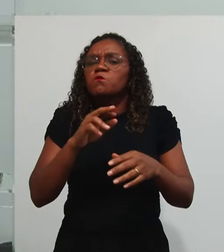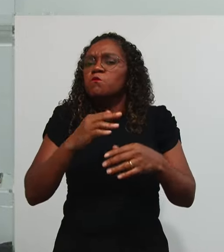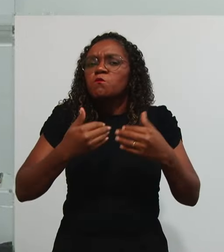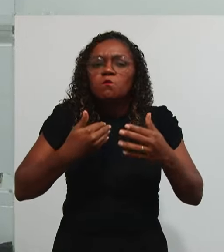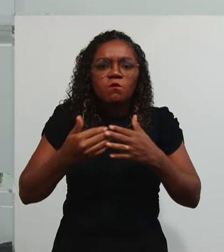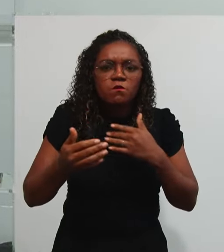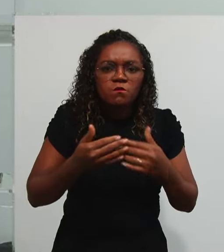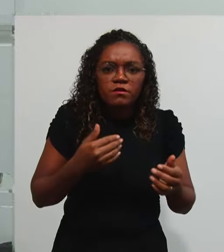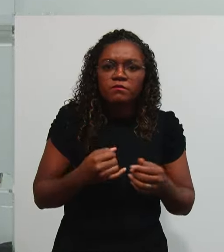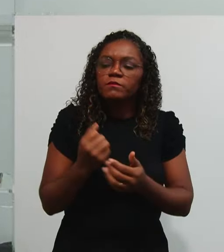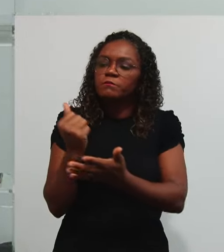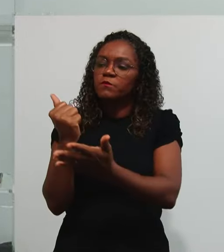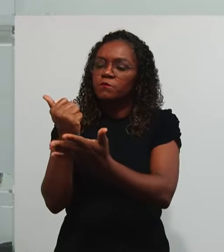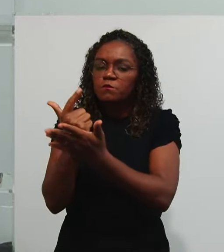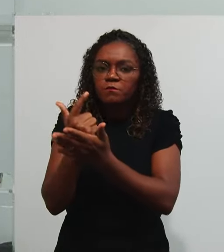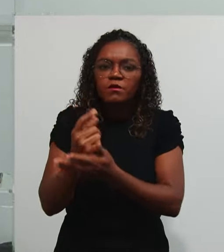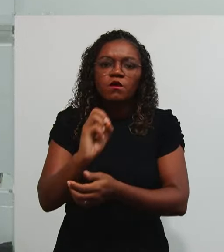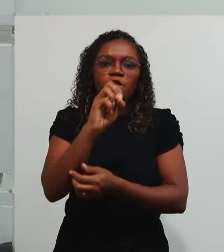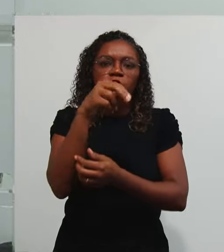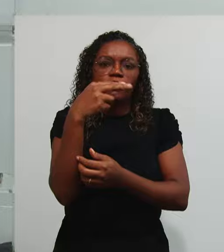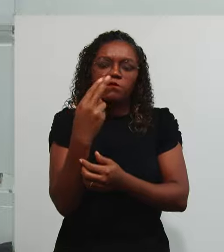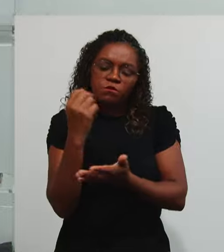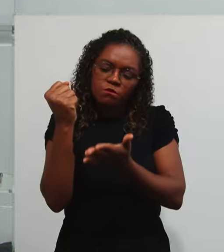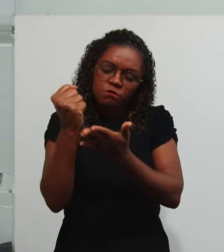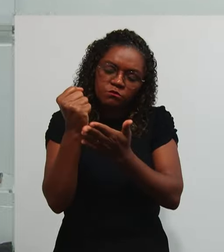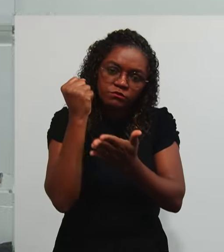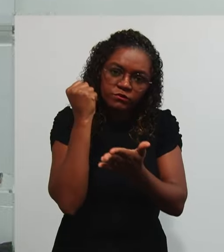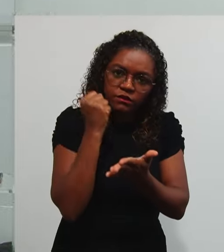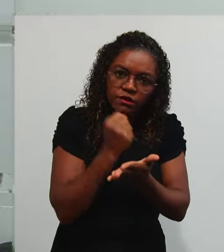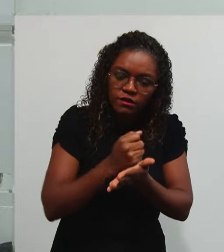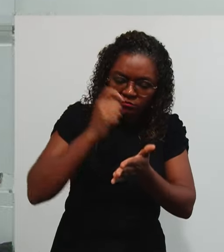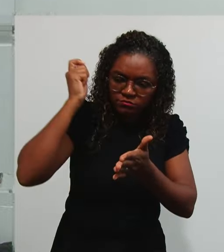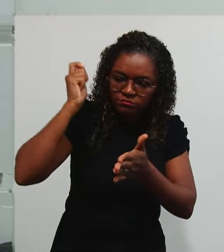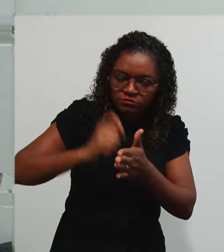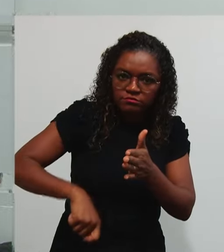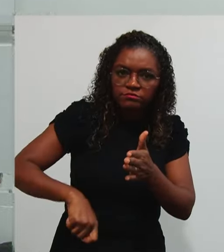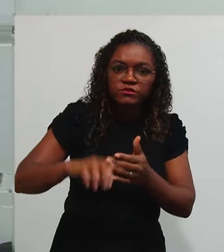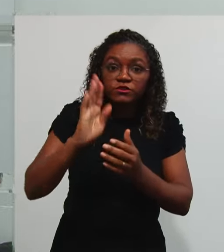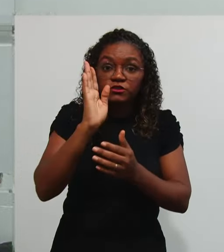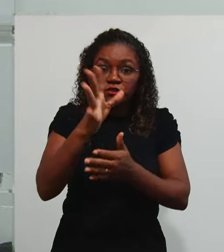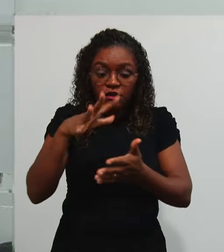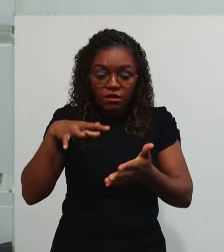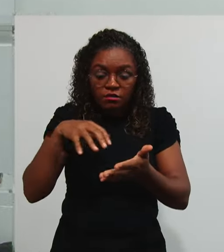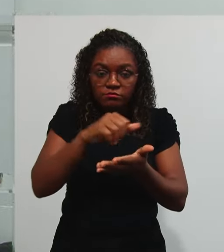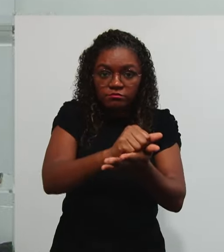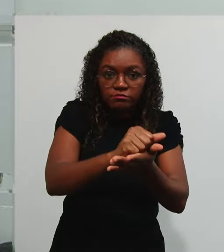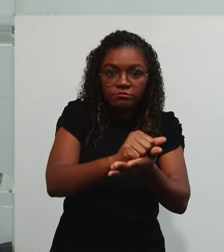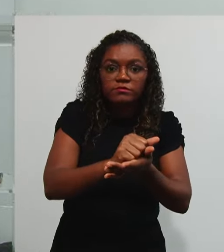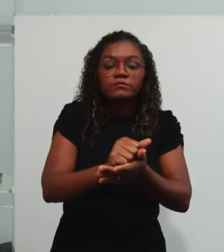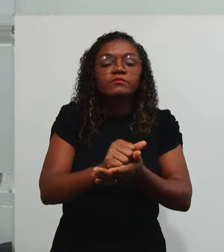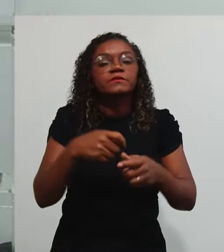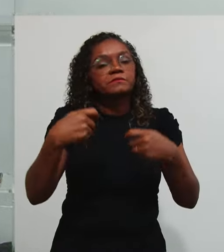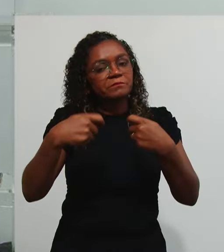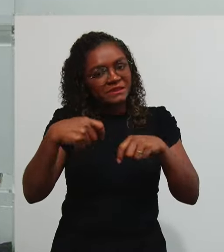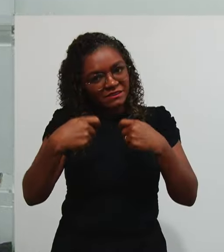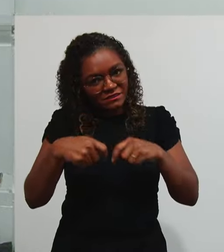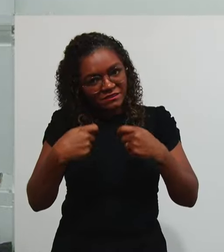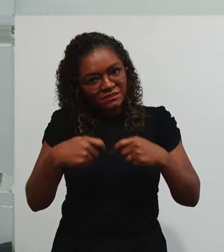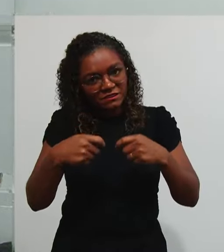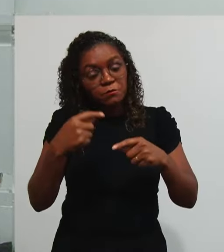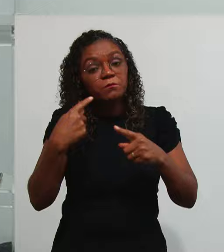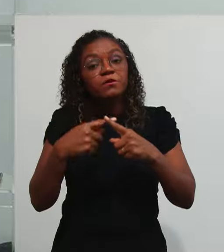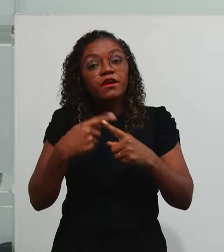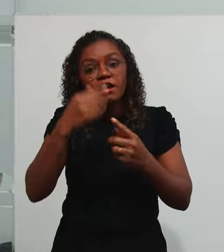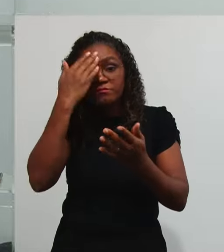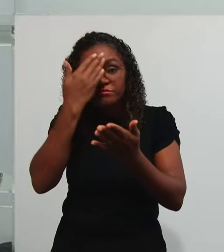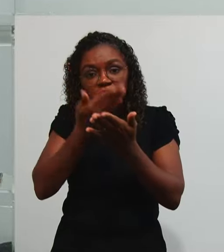Aqui eu estou Falando de Contratos Assinados Registrados Para trazer A fidelidade Dessas